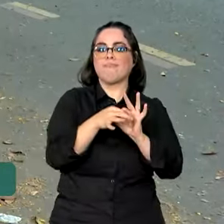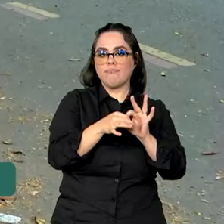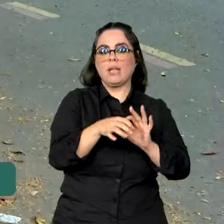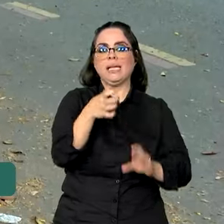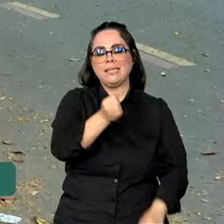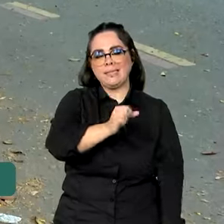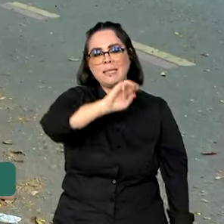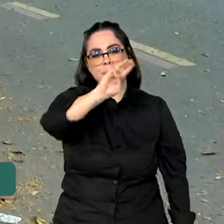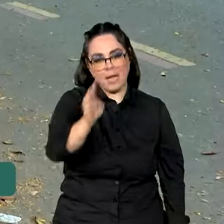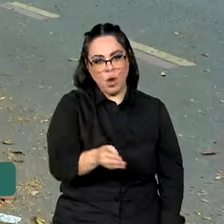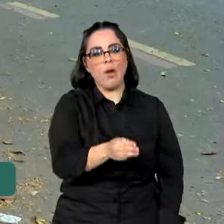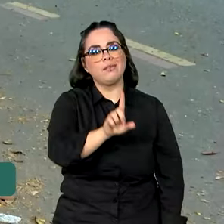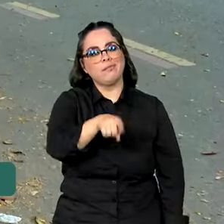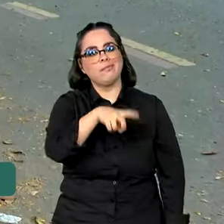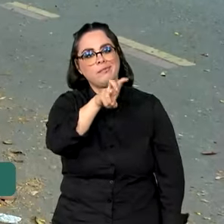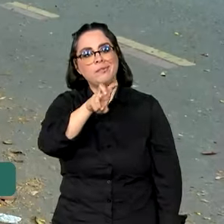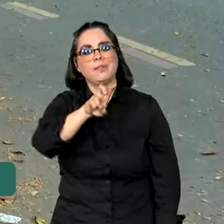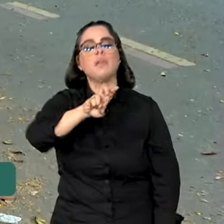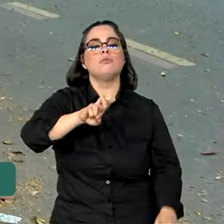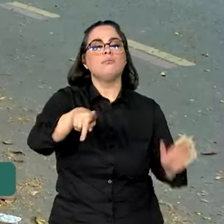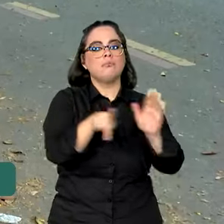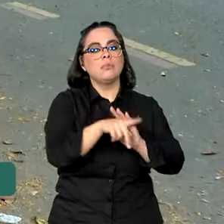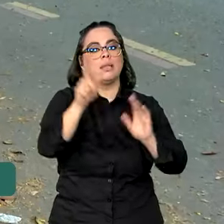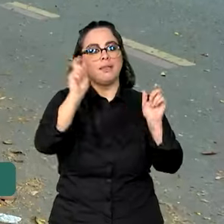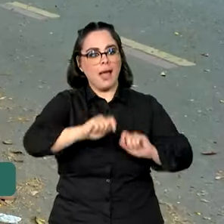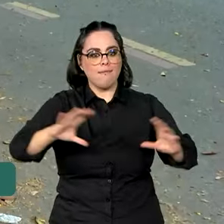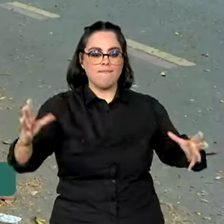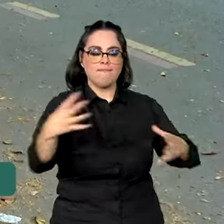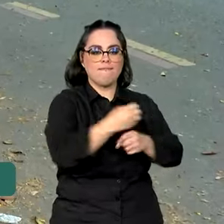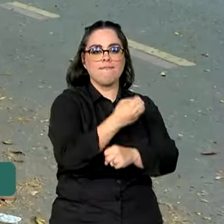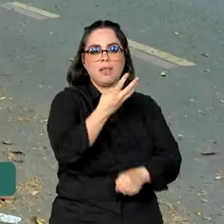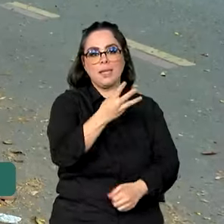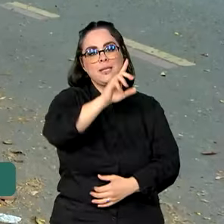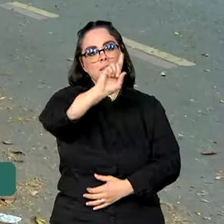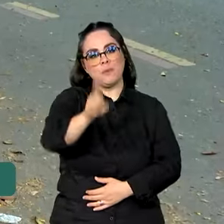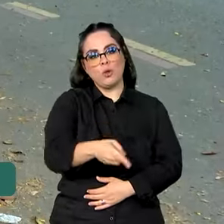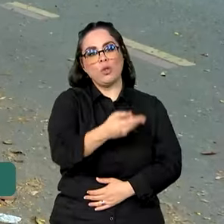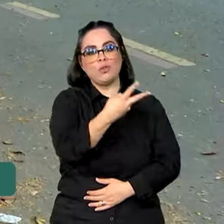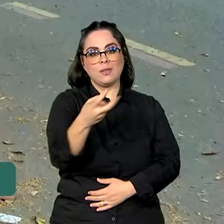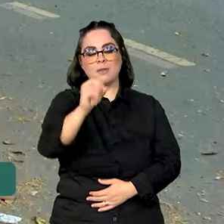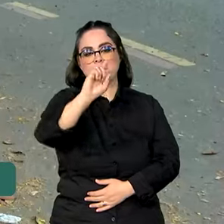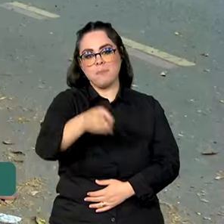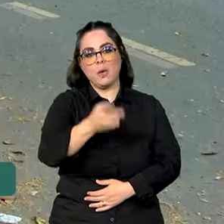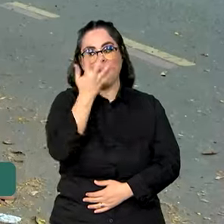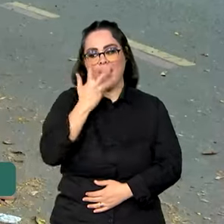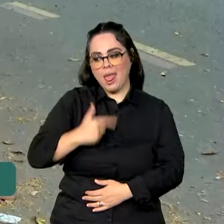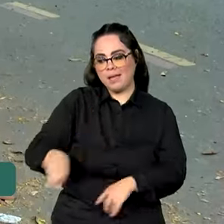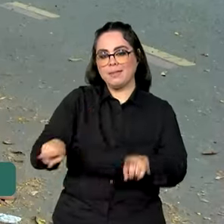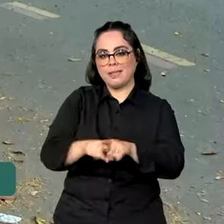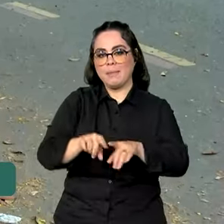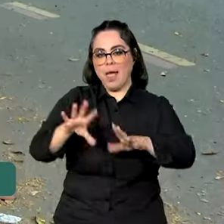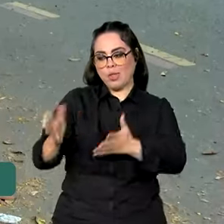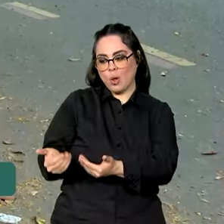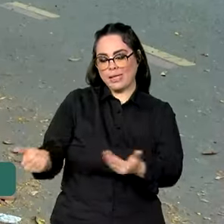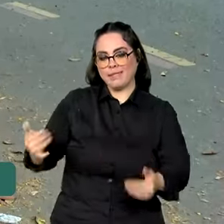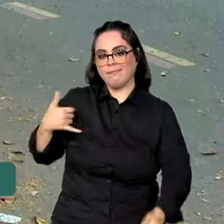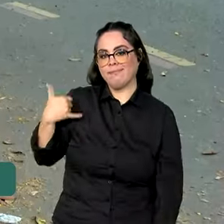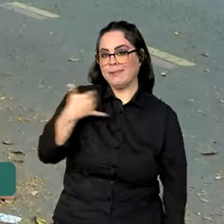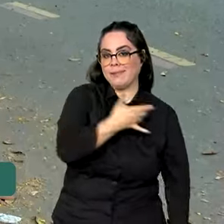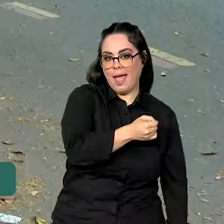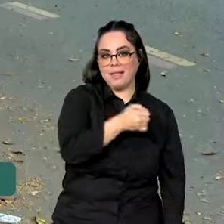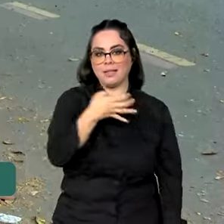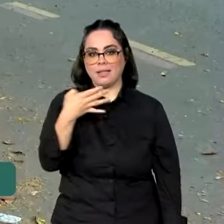milhões e meio de doses suficientes para vacinar 3 milhões e 200 mil crianças e adolescentes entre 10 e 14